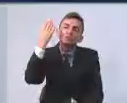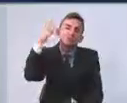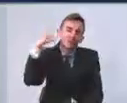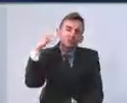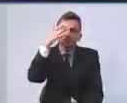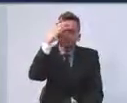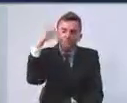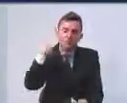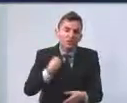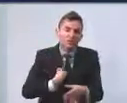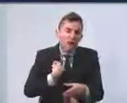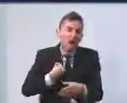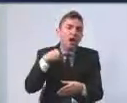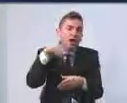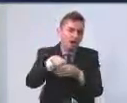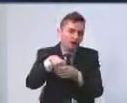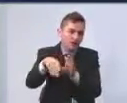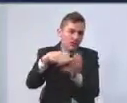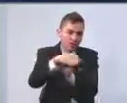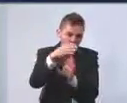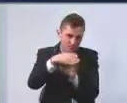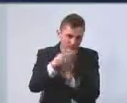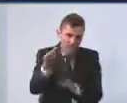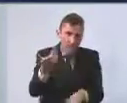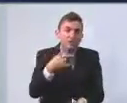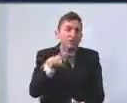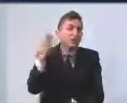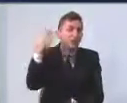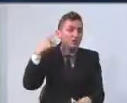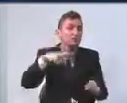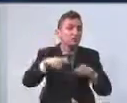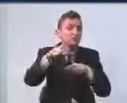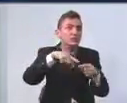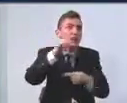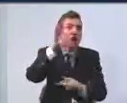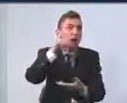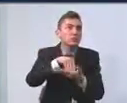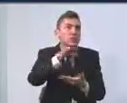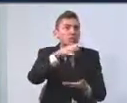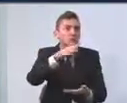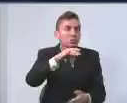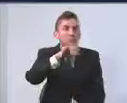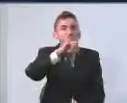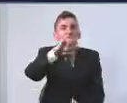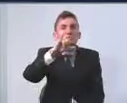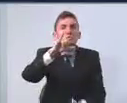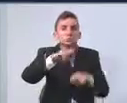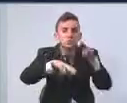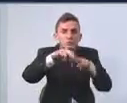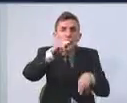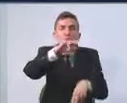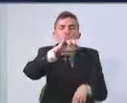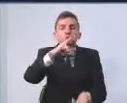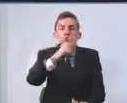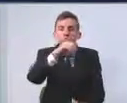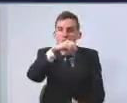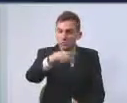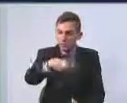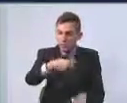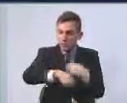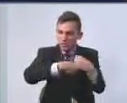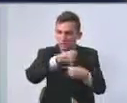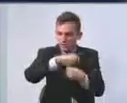anterior, que teve o mandato até junho deste ano, junho deste ano,